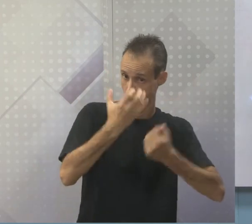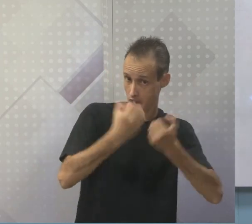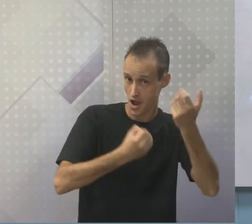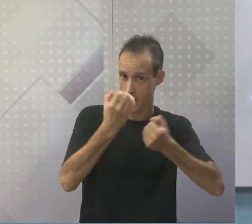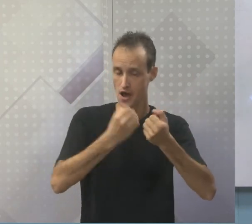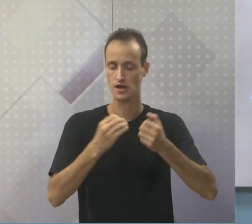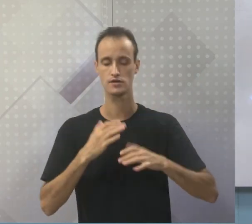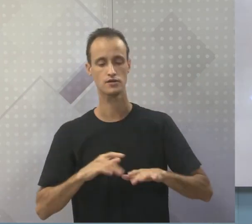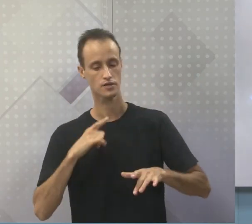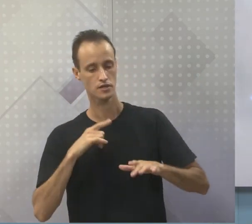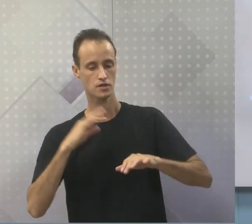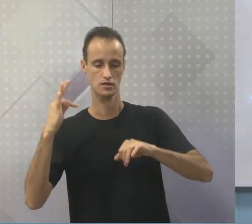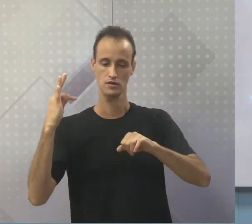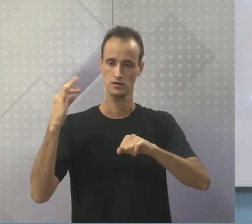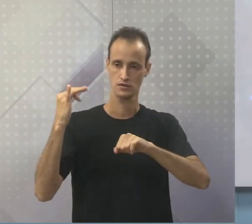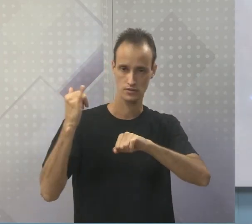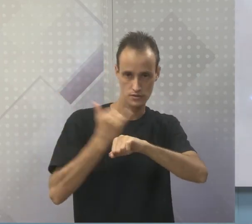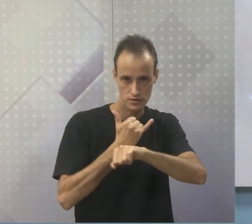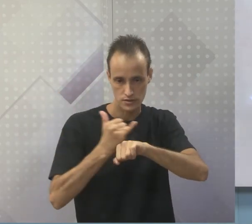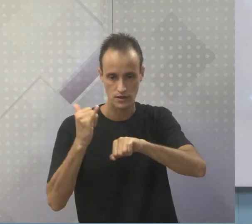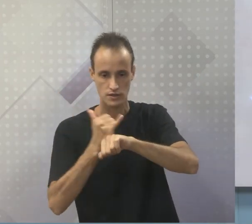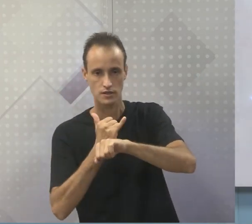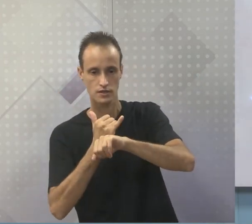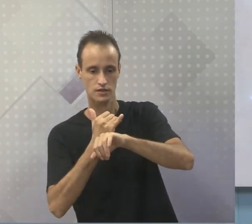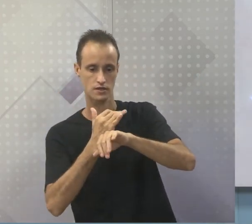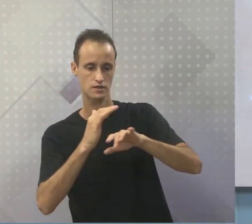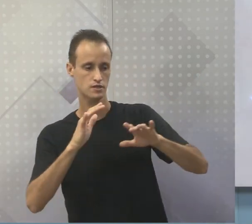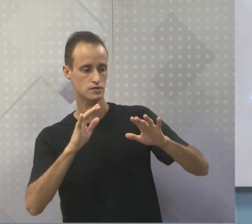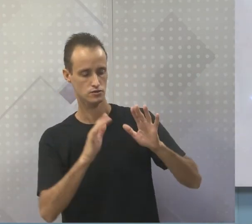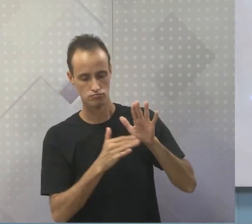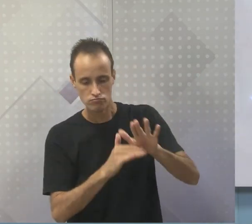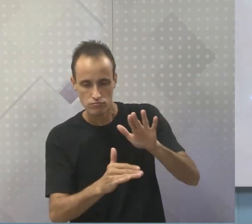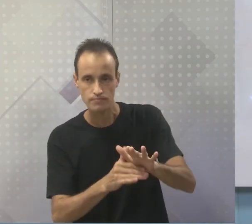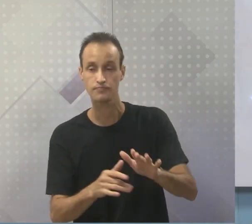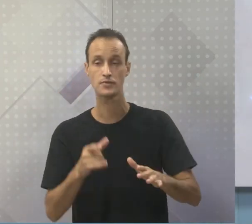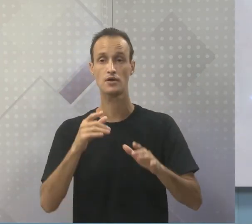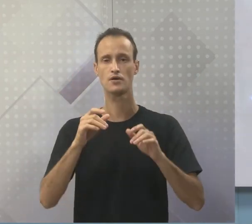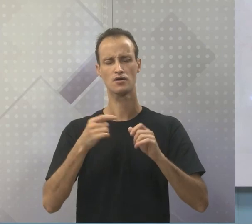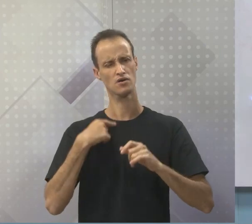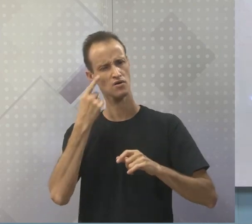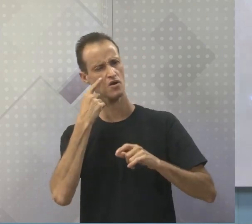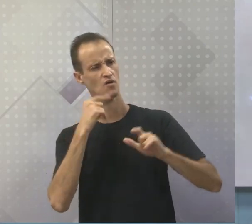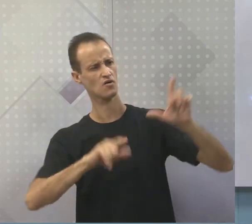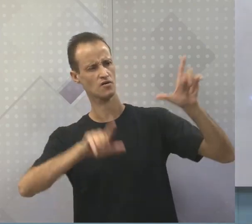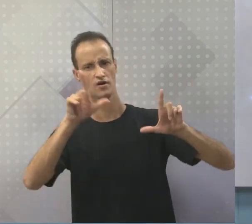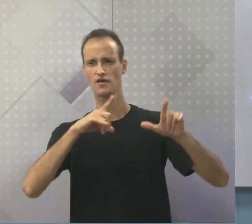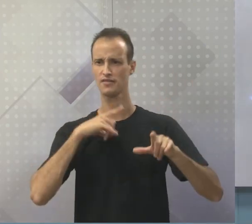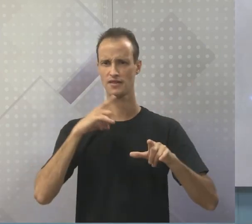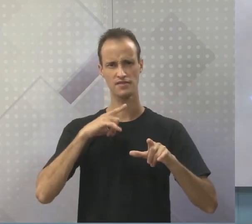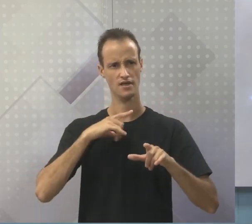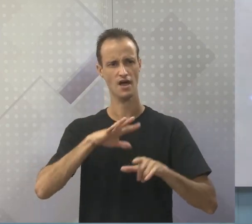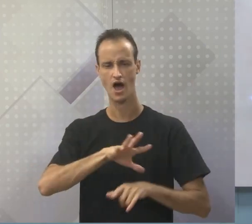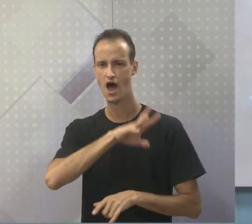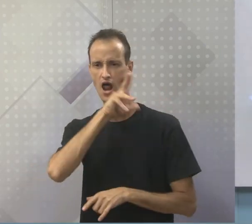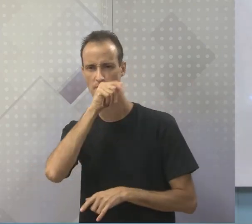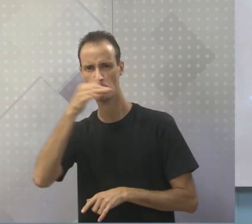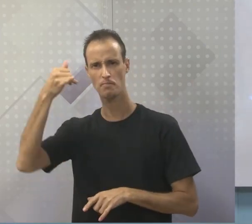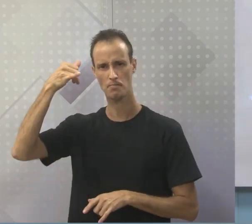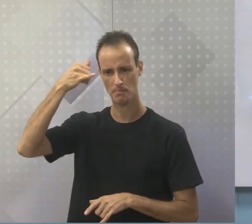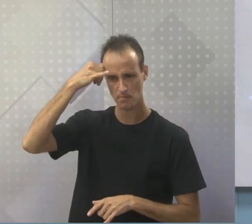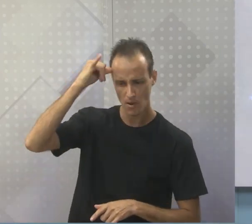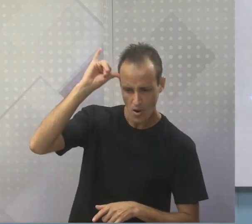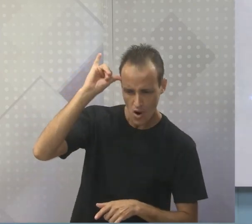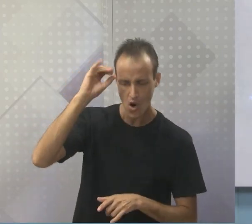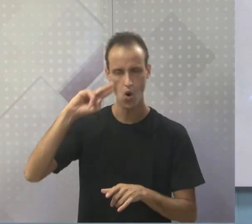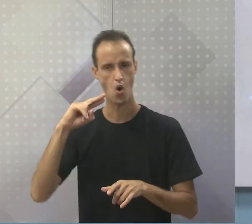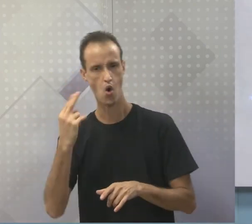Então, todo esse cuidado, eu vi uma reportagem semana passada que tem até a prática de pilates para alguns animais, como boia ou